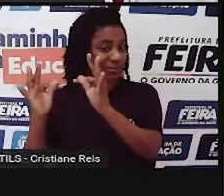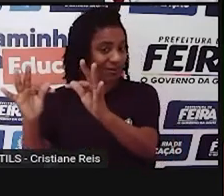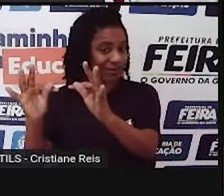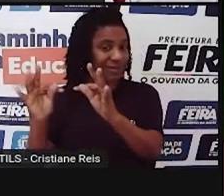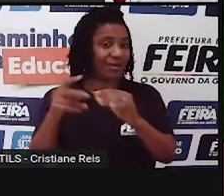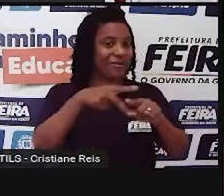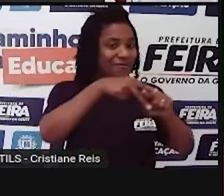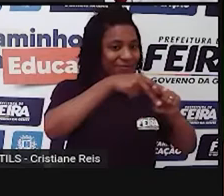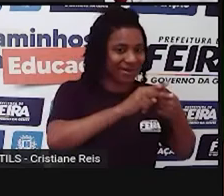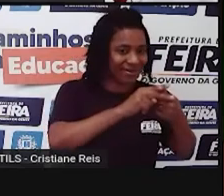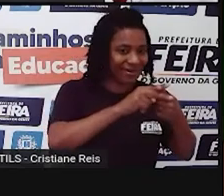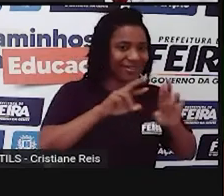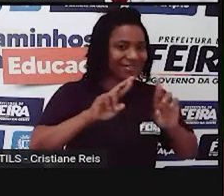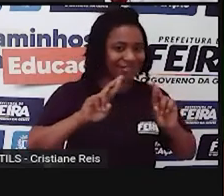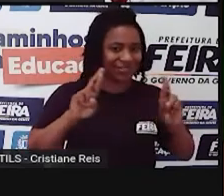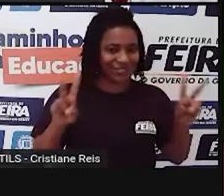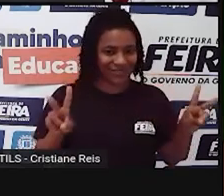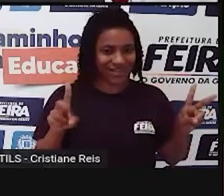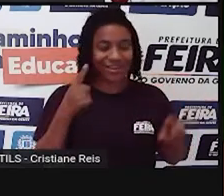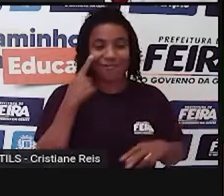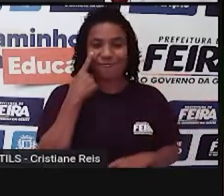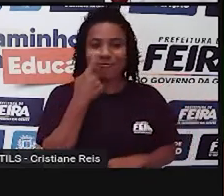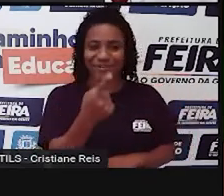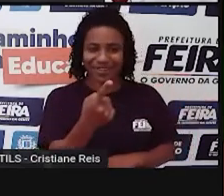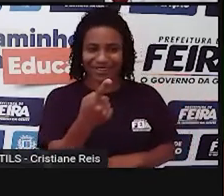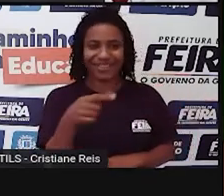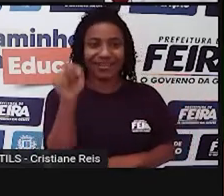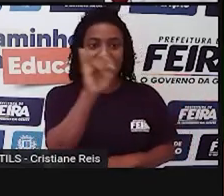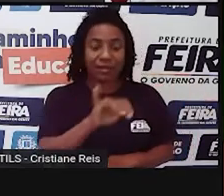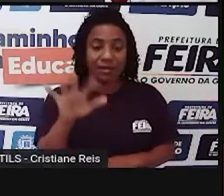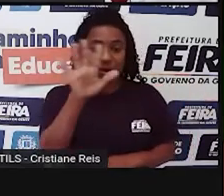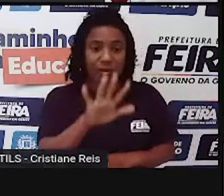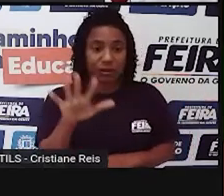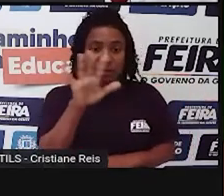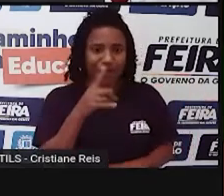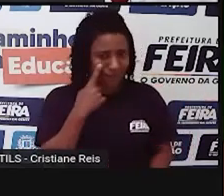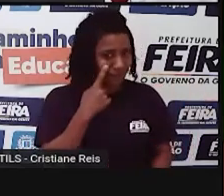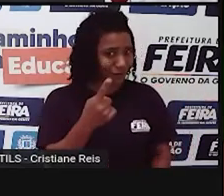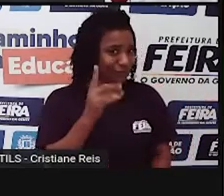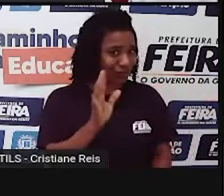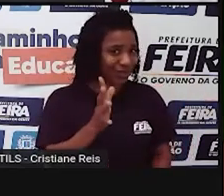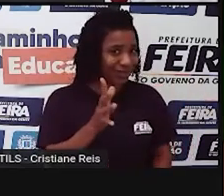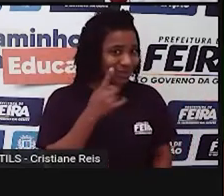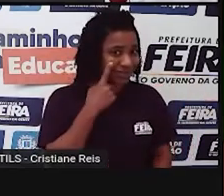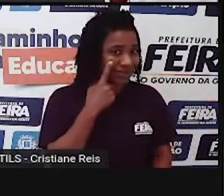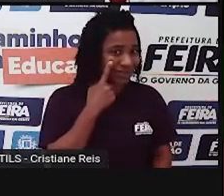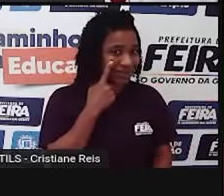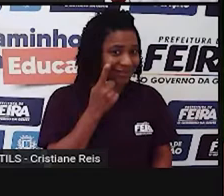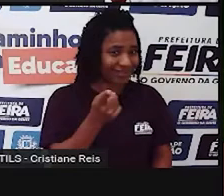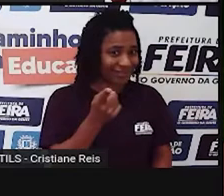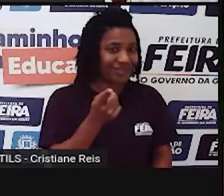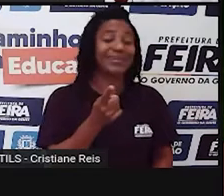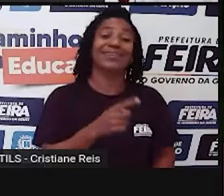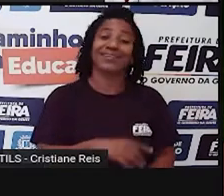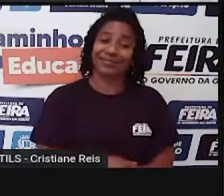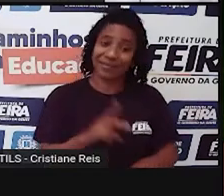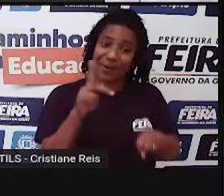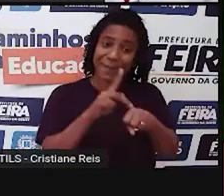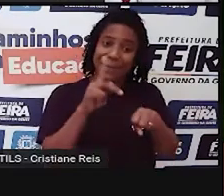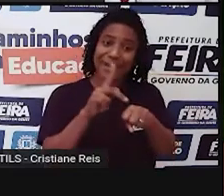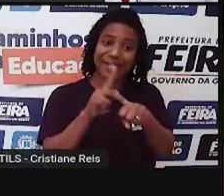Vamos lá. Nessas imagens que eu coloquei aí para vocês, vocês já viram isso aí em algum lugar? Isso aí são pedras